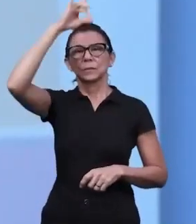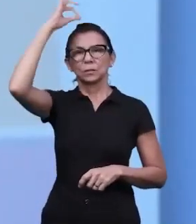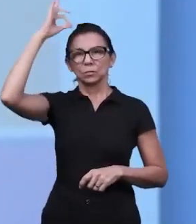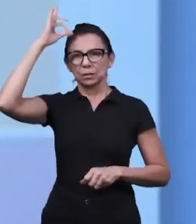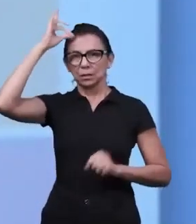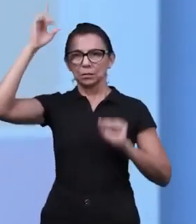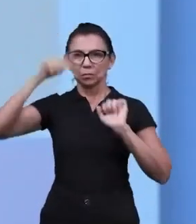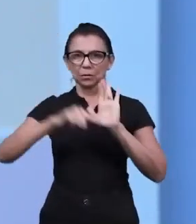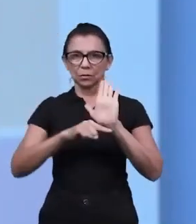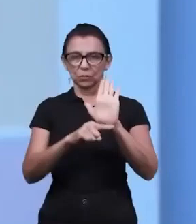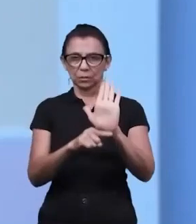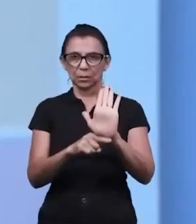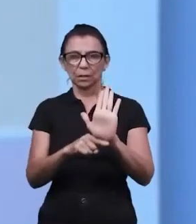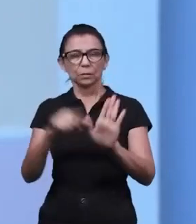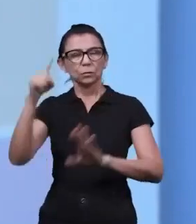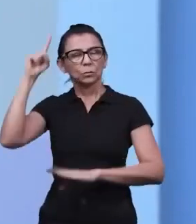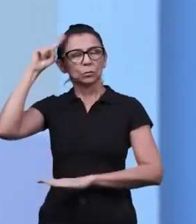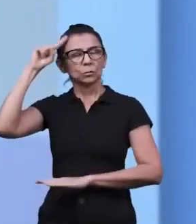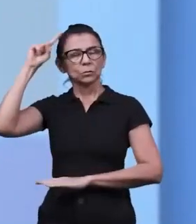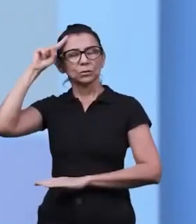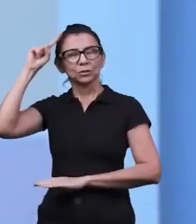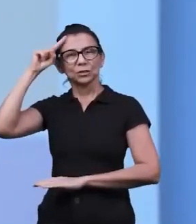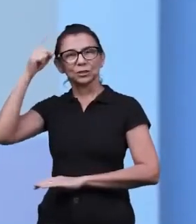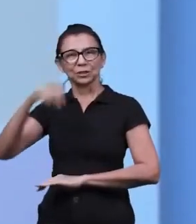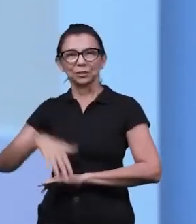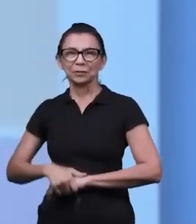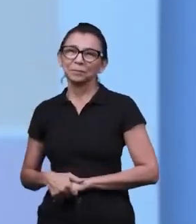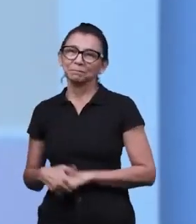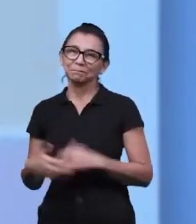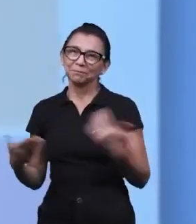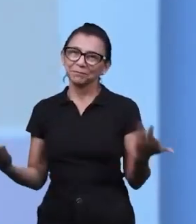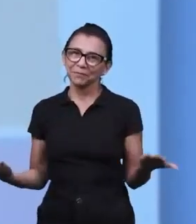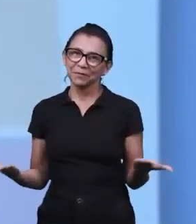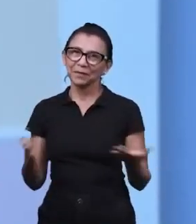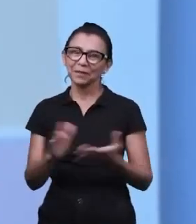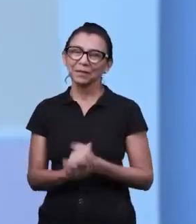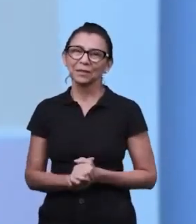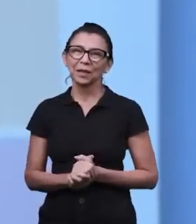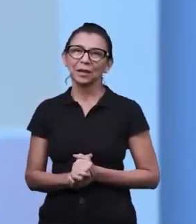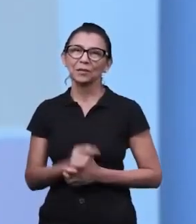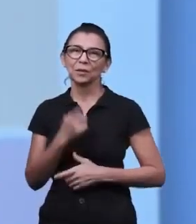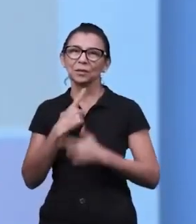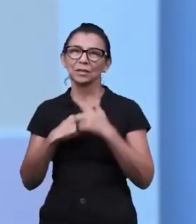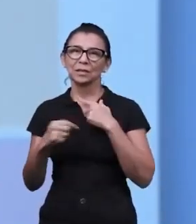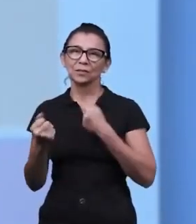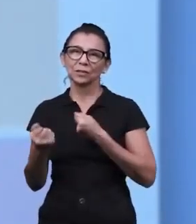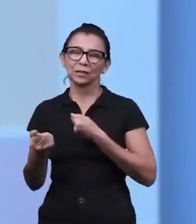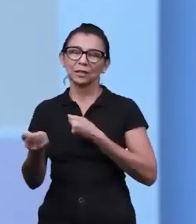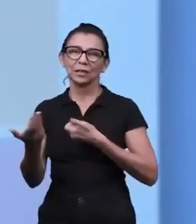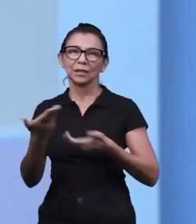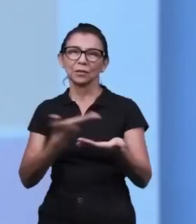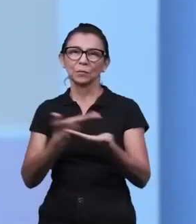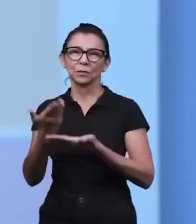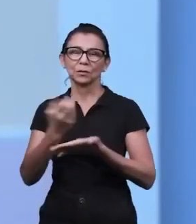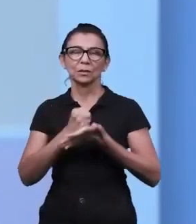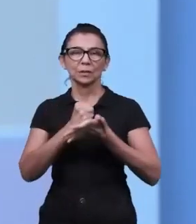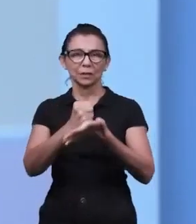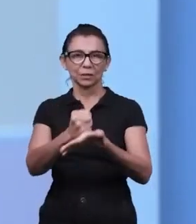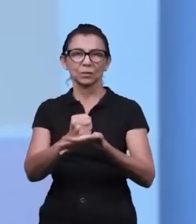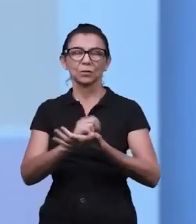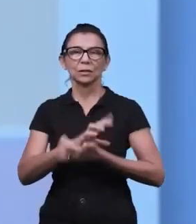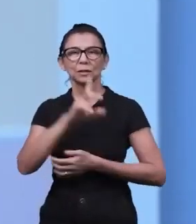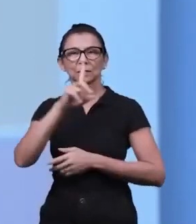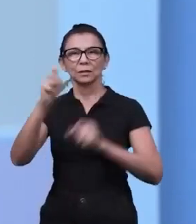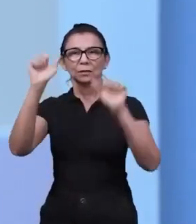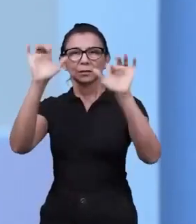ajudar, nos fortalecer todos os dias. Então, espero que tenha contribuído com os irmãos. Que Deus abençoe a sua vida, a sua família